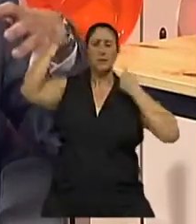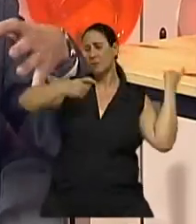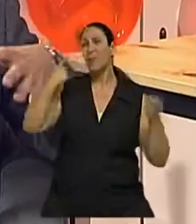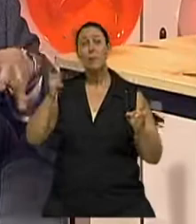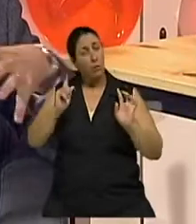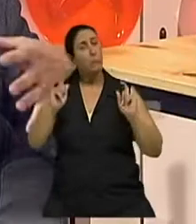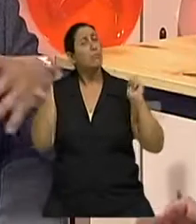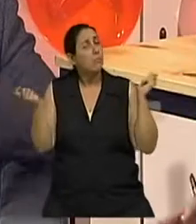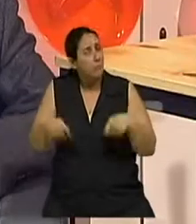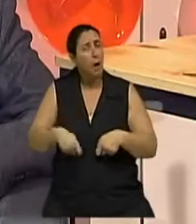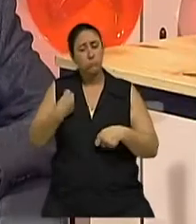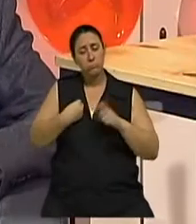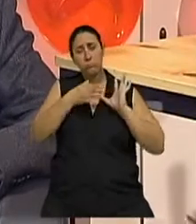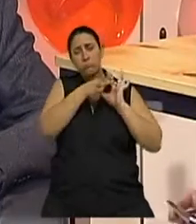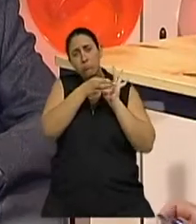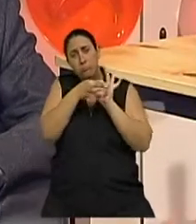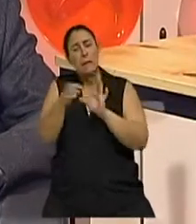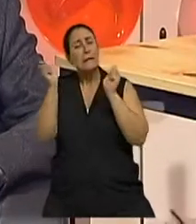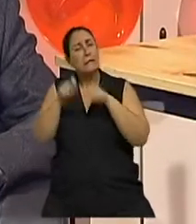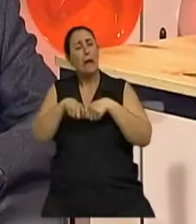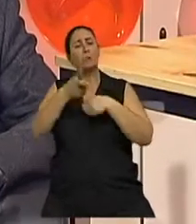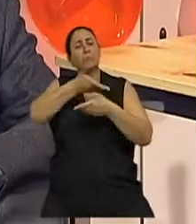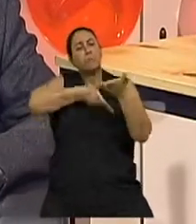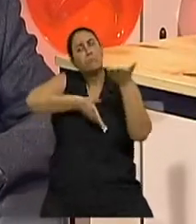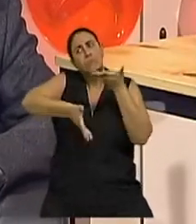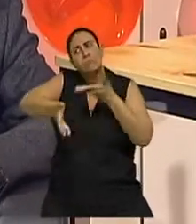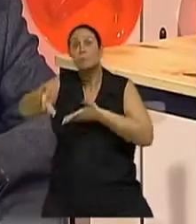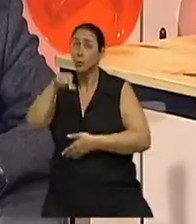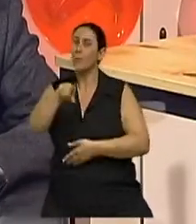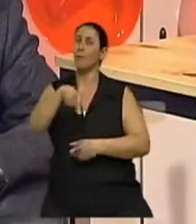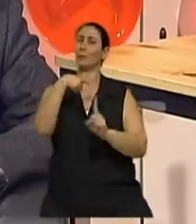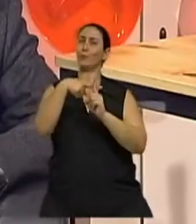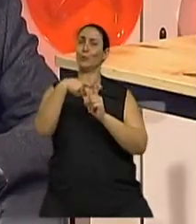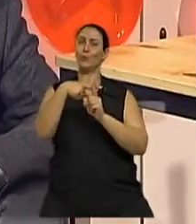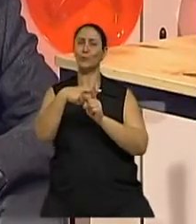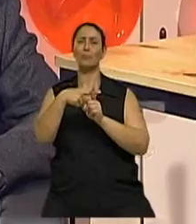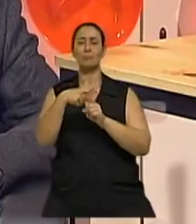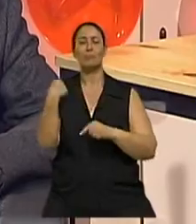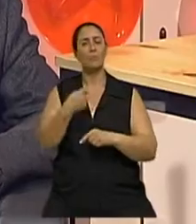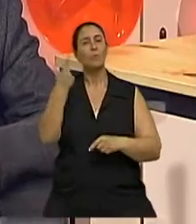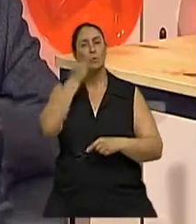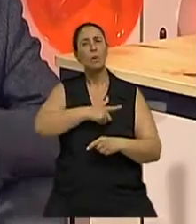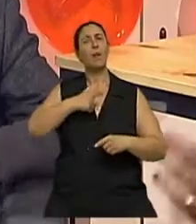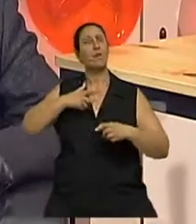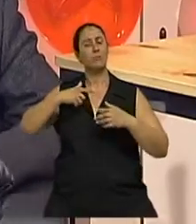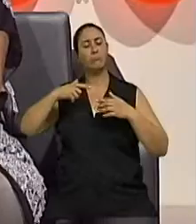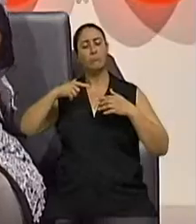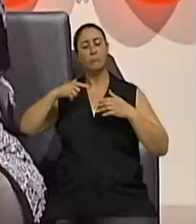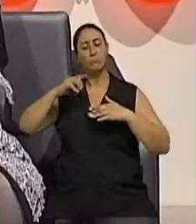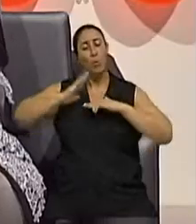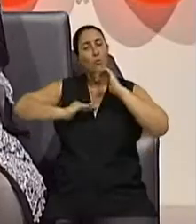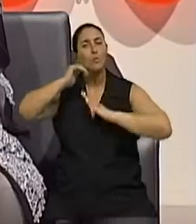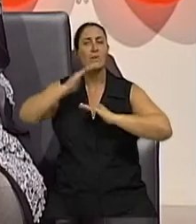contextualizar melhor as coisas, né? Então isso é um lado positivo, né? Do processo de envelhecimento, né? E